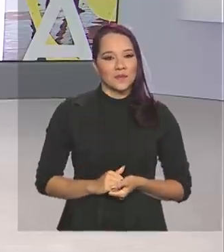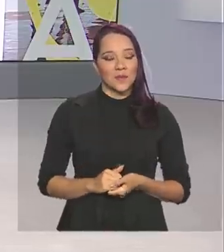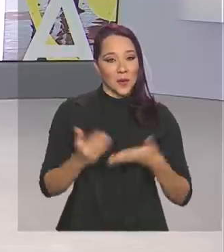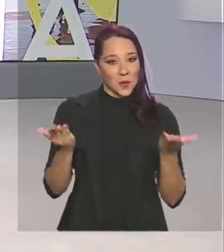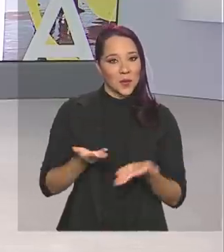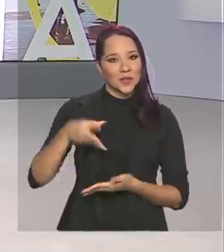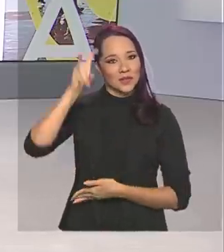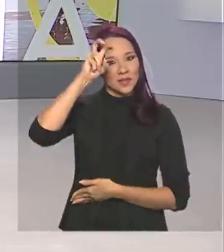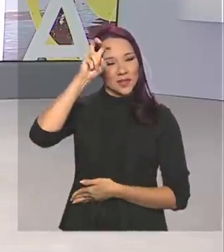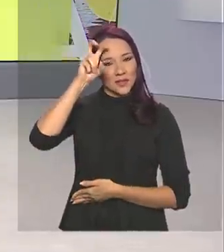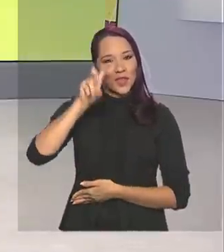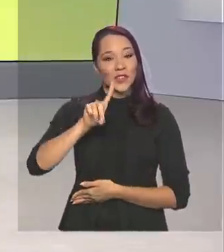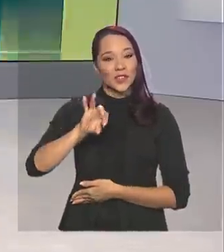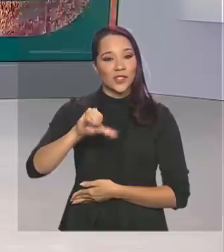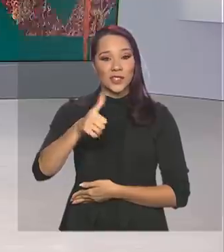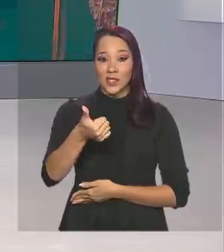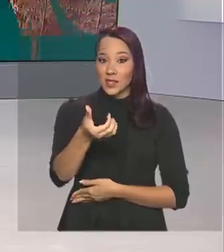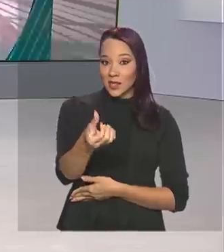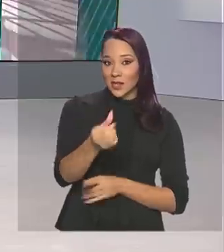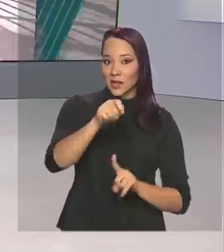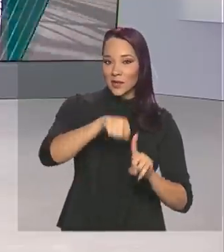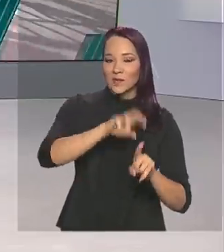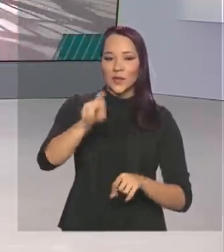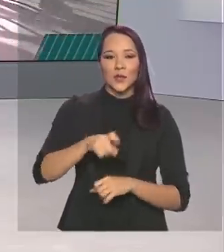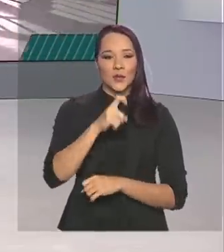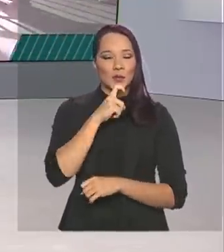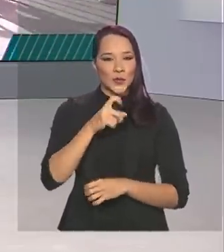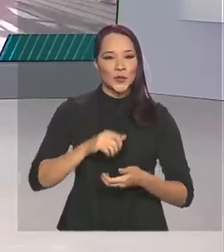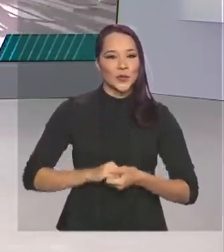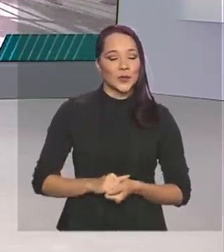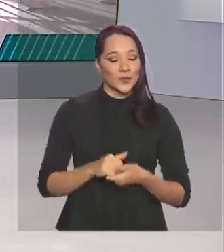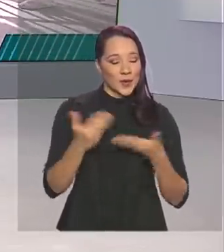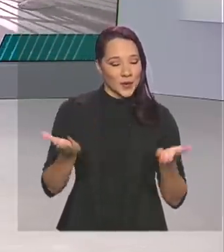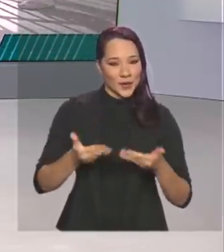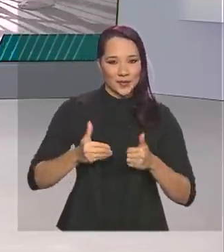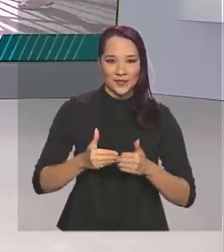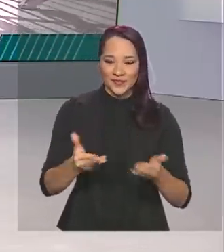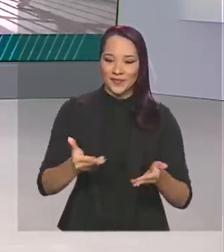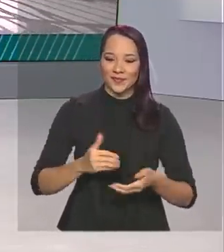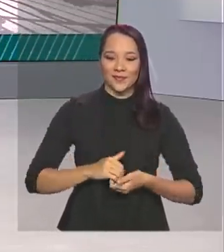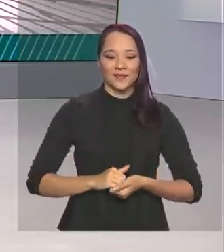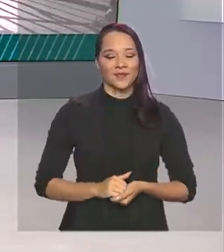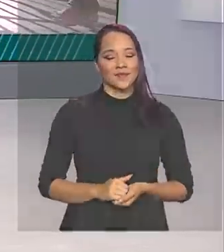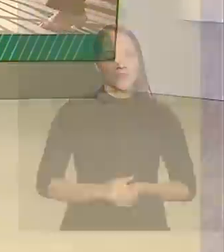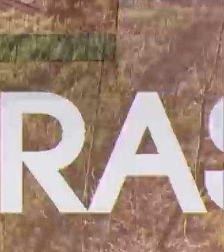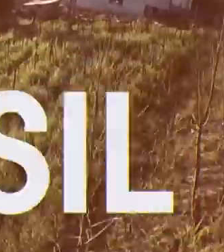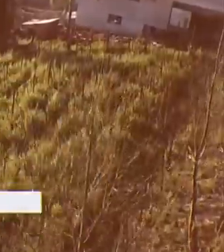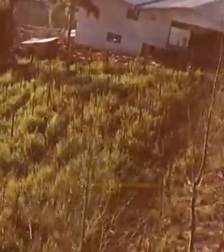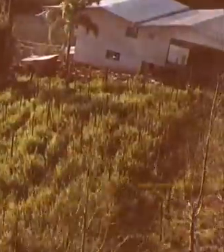Hoje é quinta-feira, 16 de julho de 2020. O Brasil em Dia começa agora.